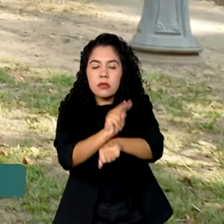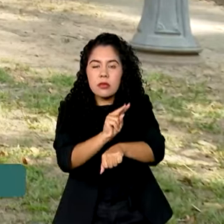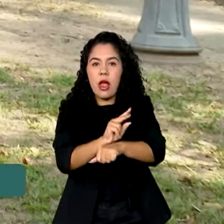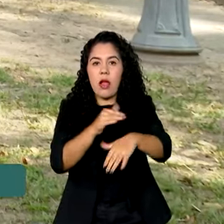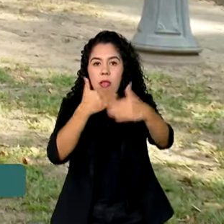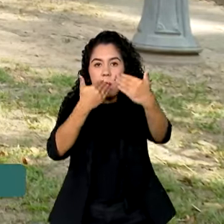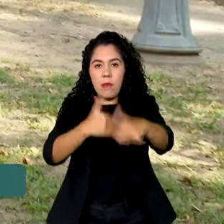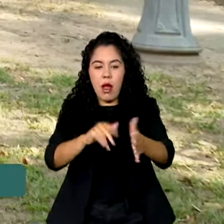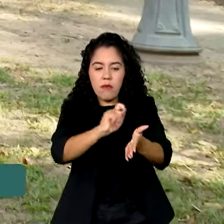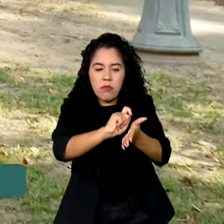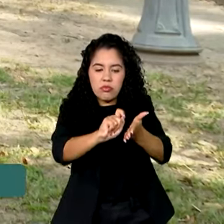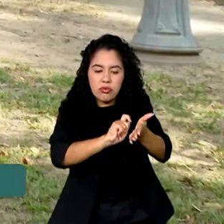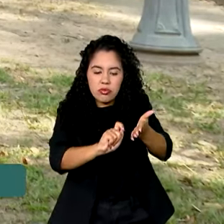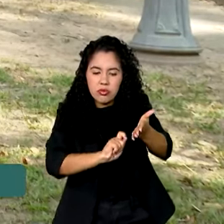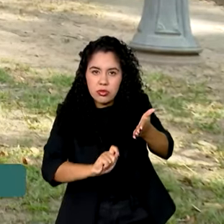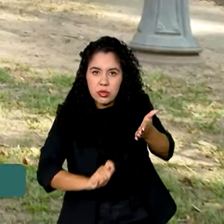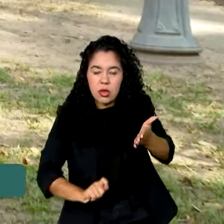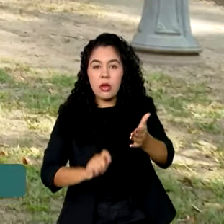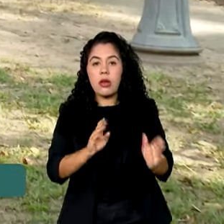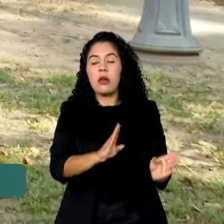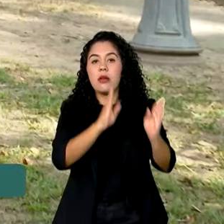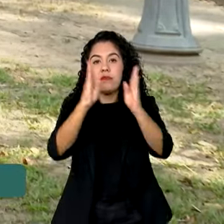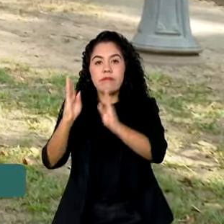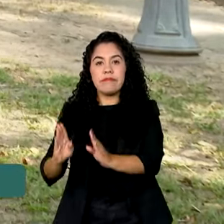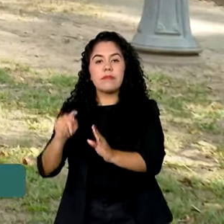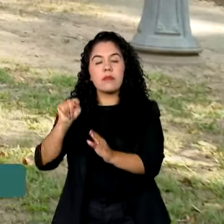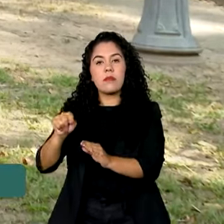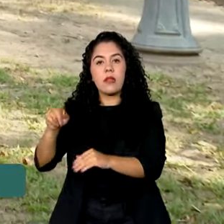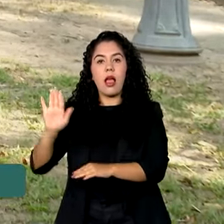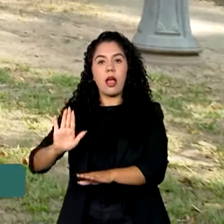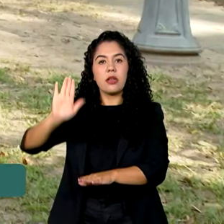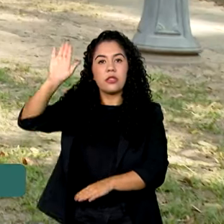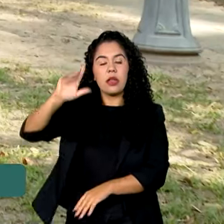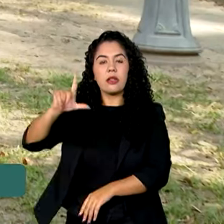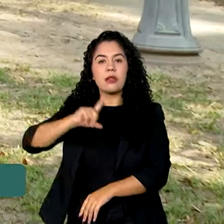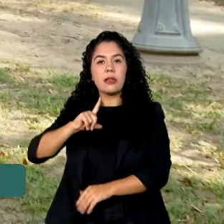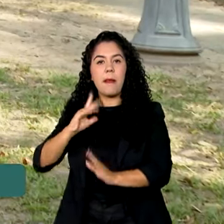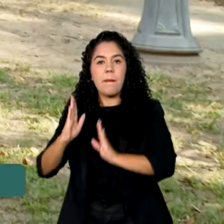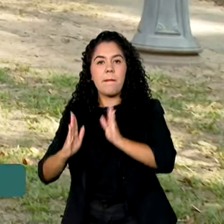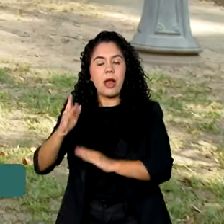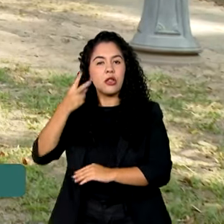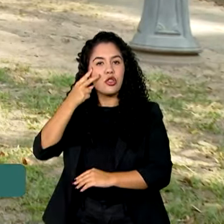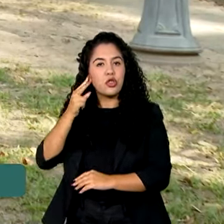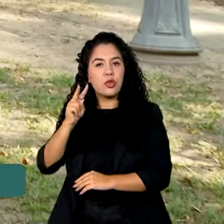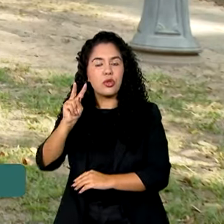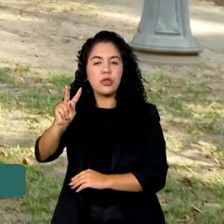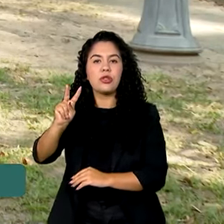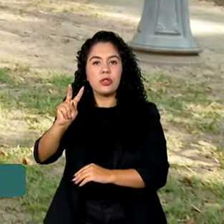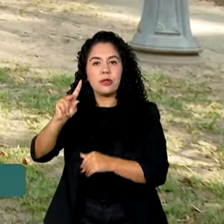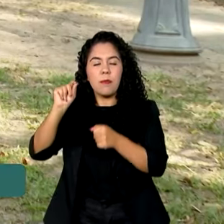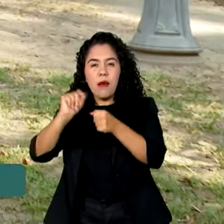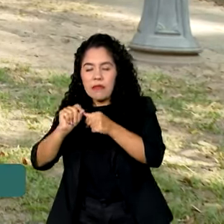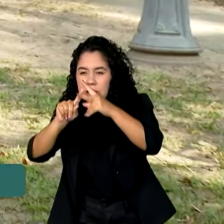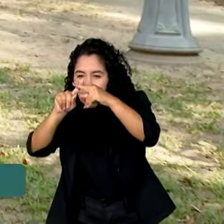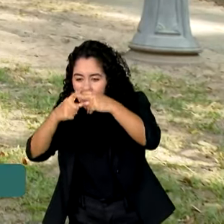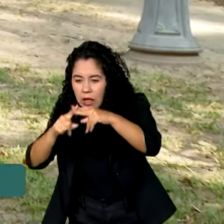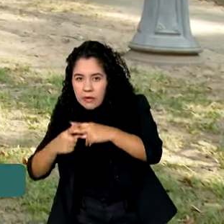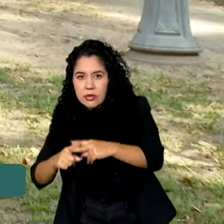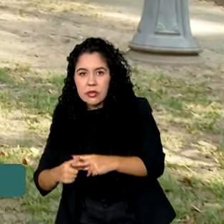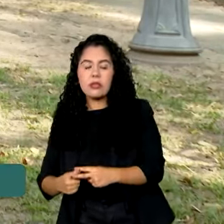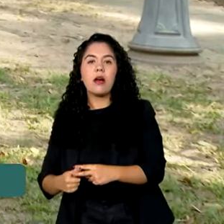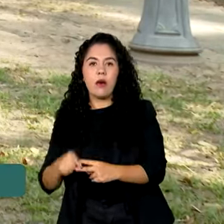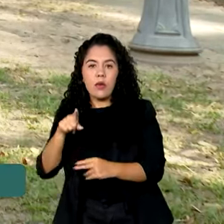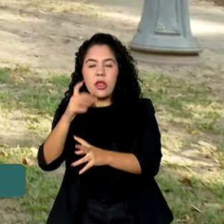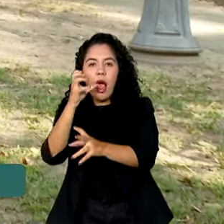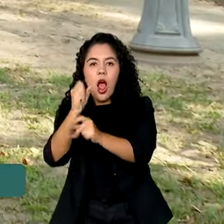os candidatos terão dois dias para fazer o pedido de revisão da nota da discursiva. Nesse mesmo dia, os